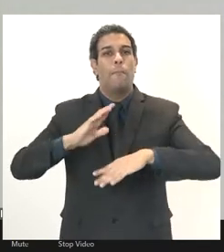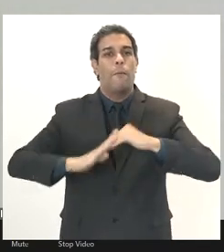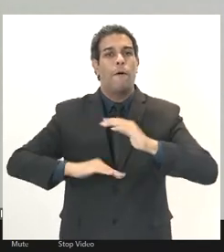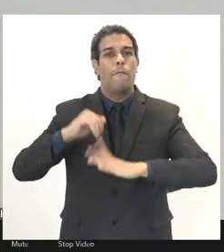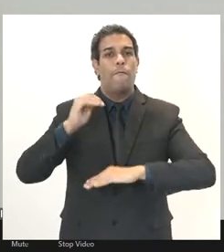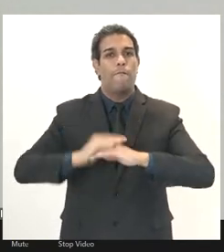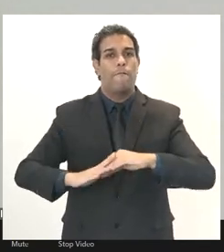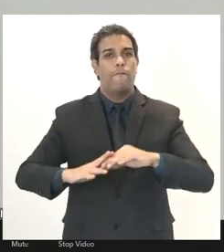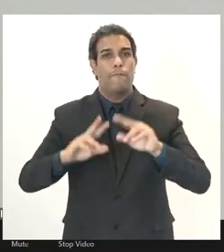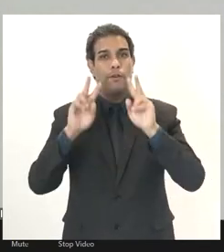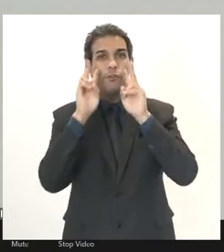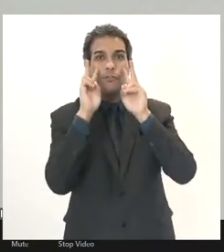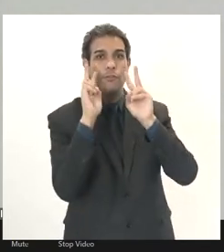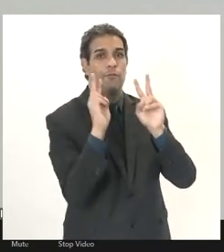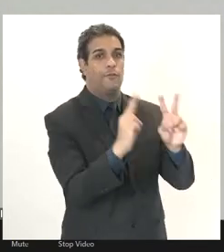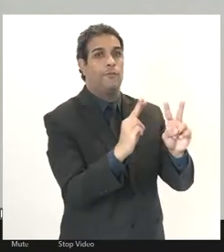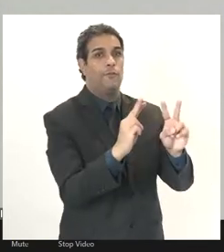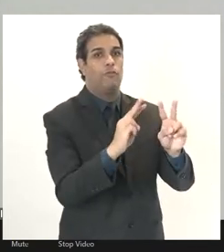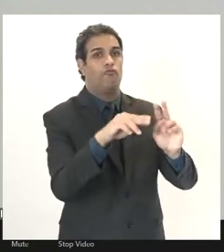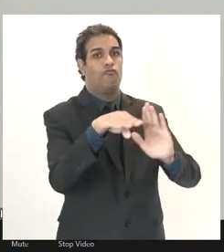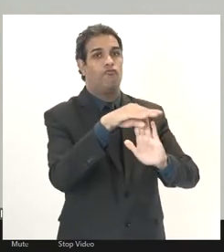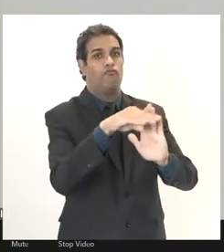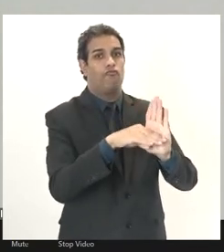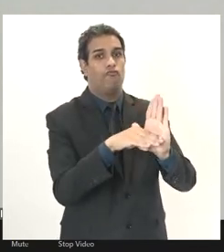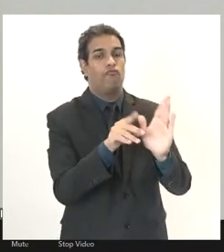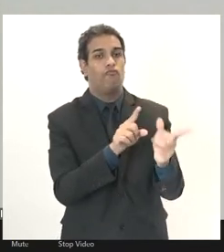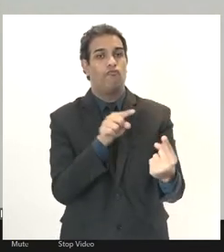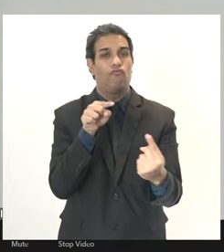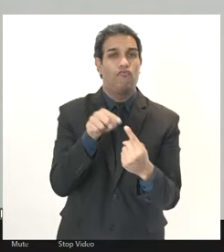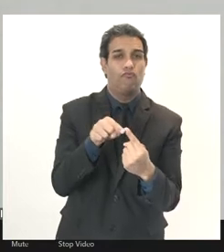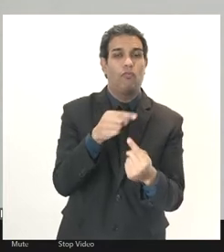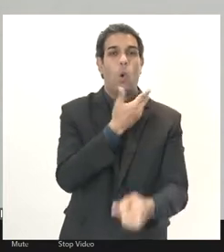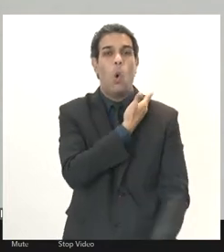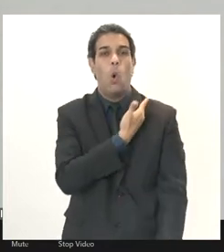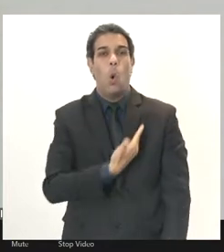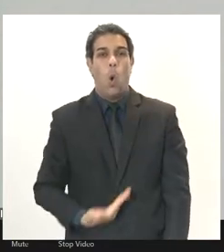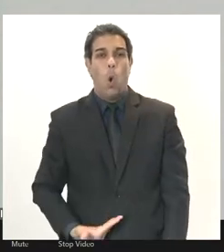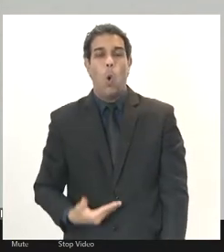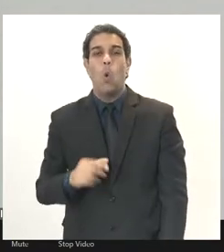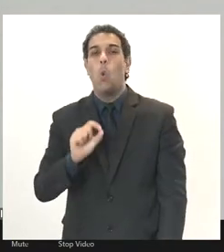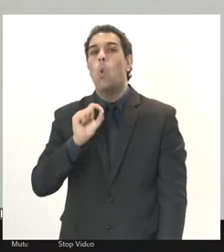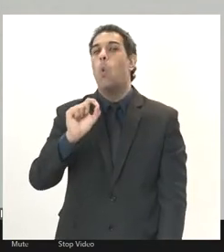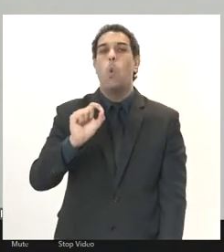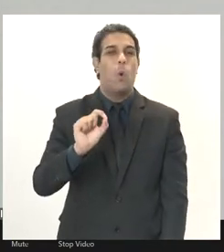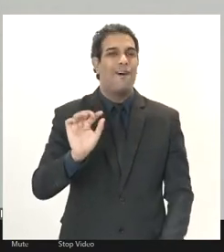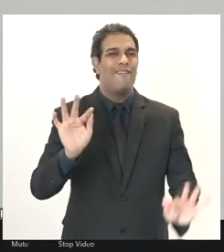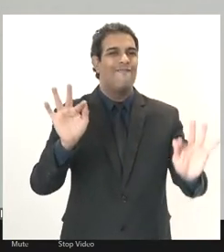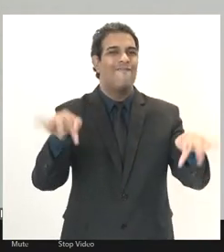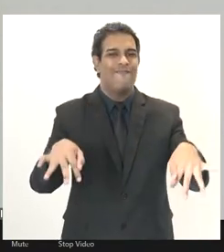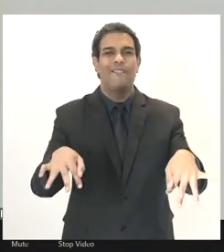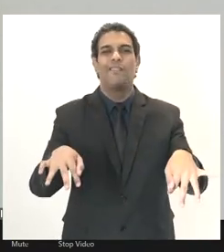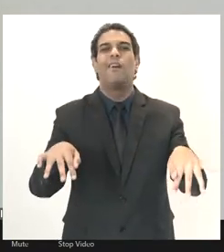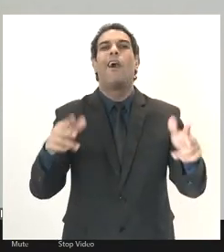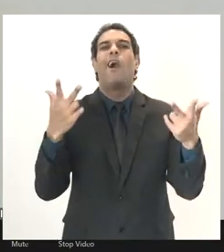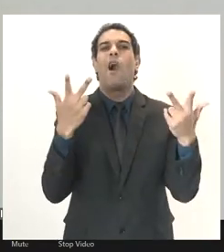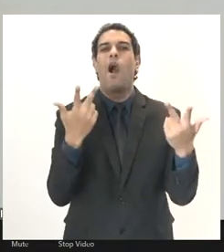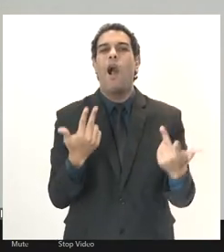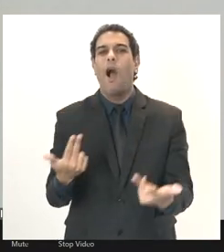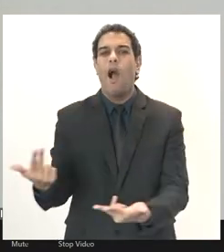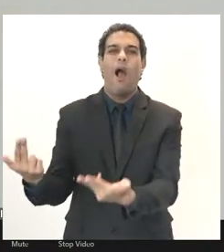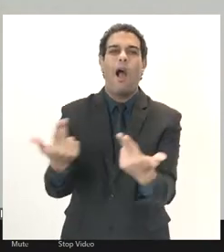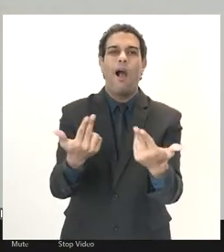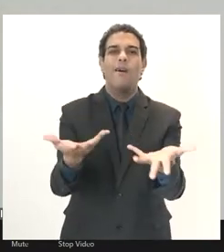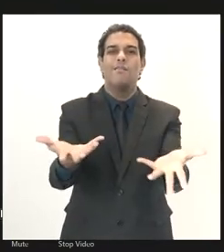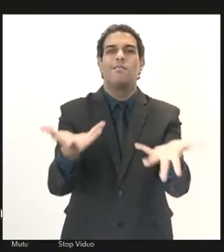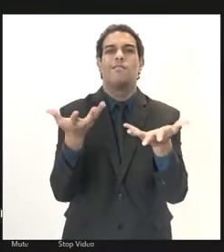atentou para isso mas no objetivo final do governo ele quer exatamente isso ele